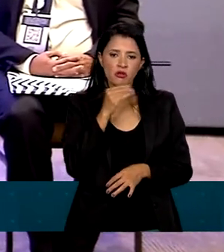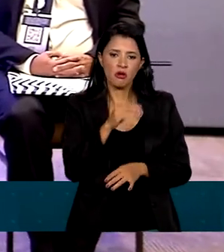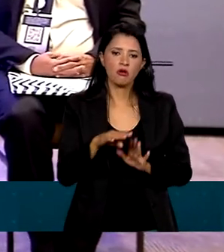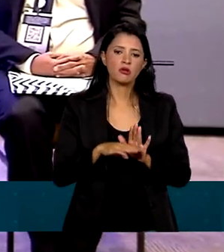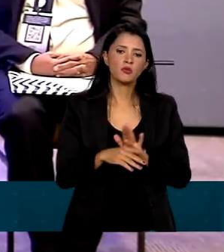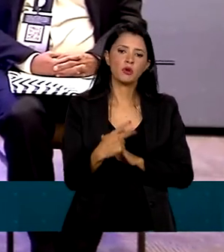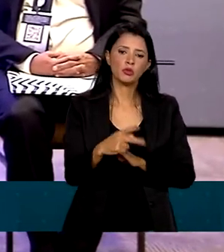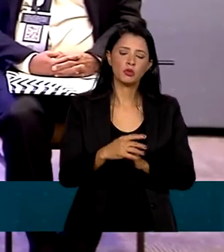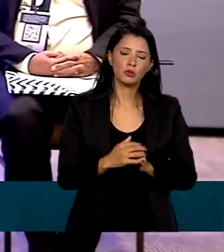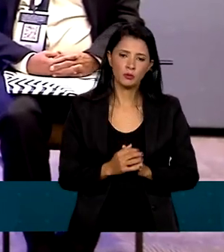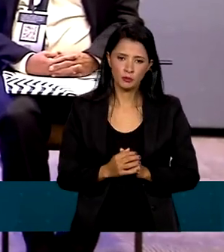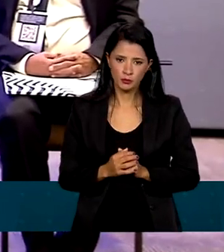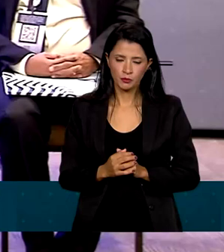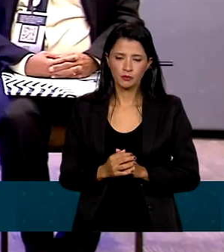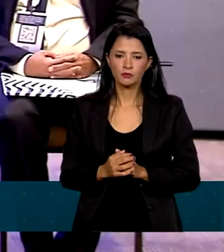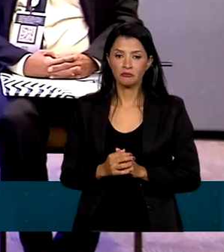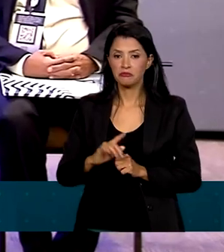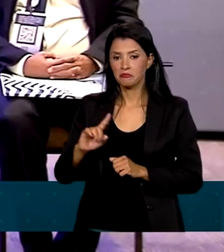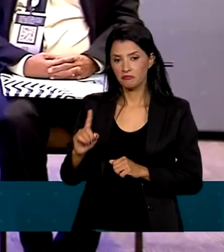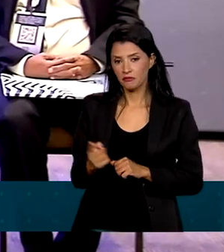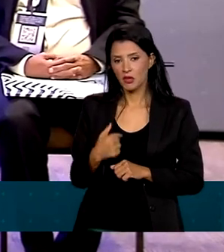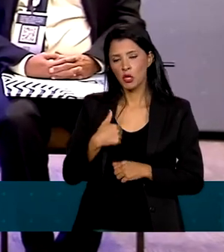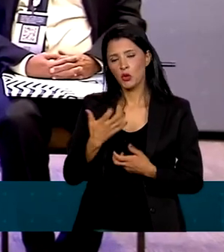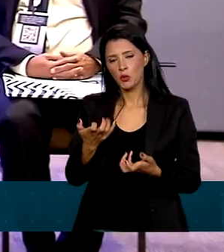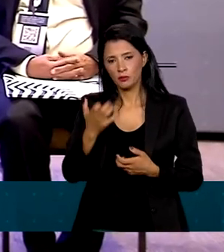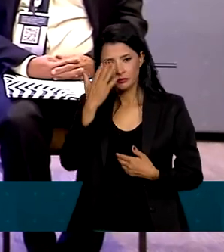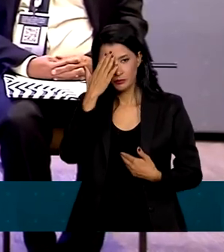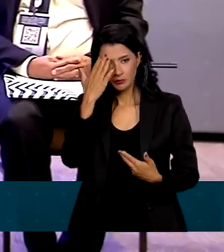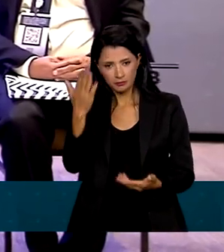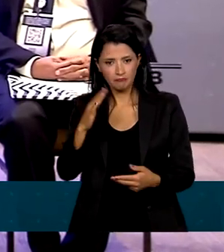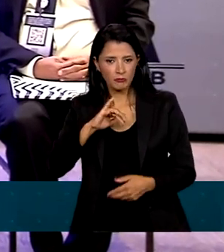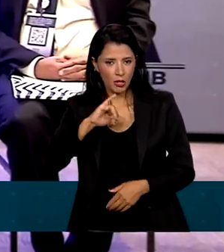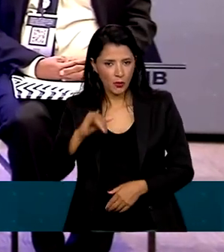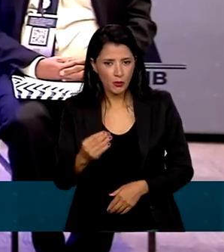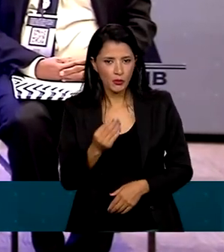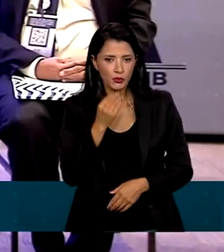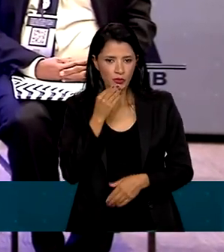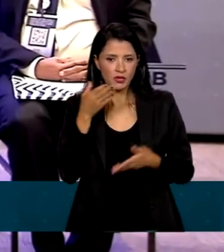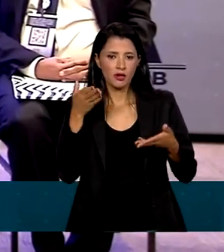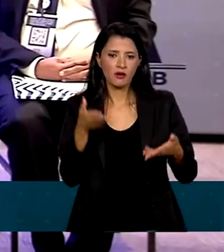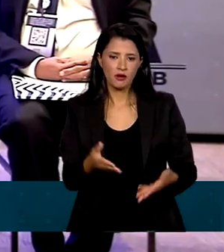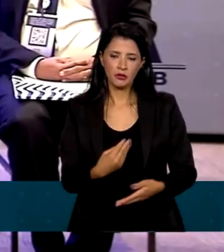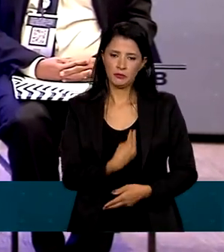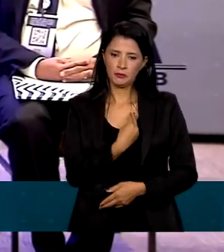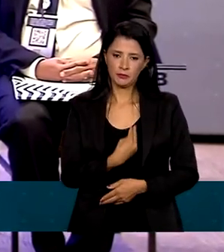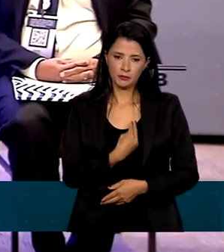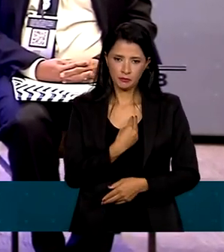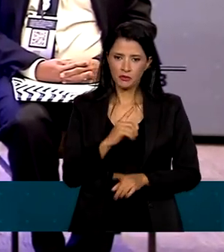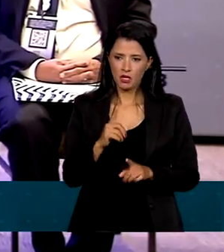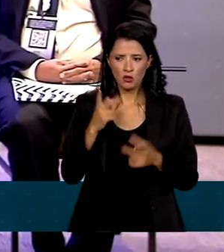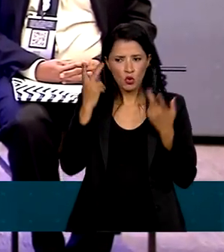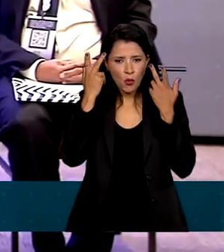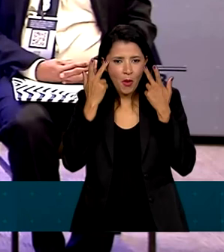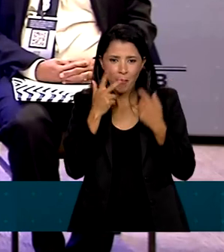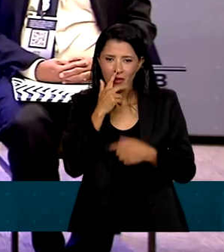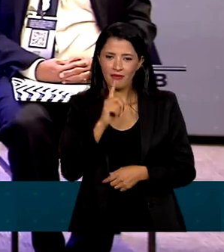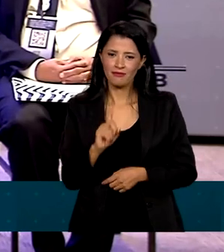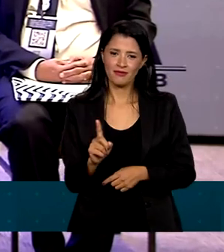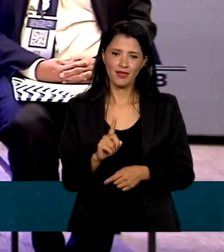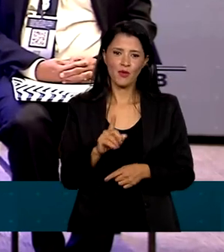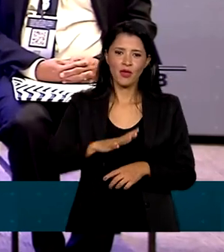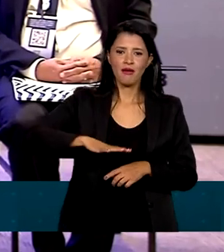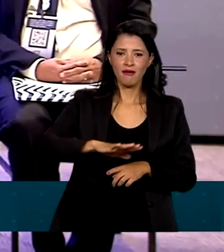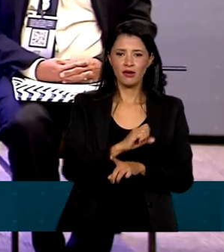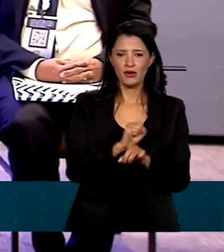Bom, também quero agradecer aqui a oportunidade. Não deve ser comum a